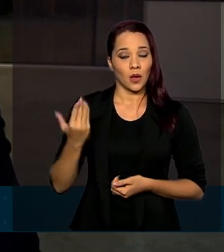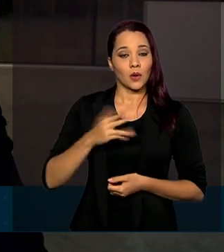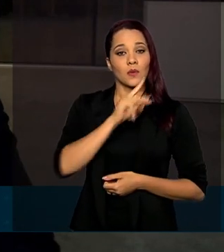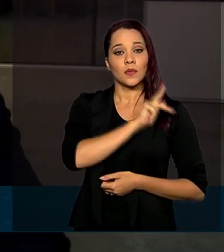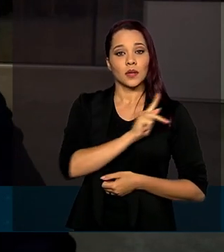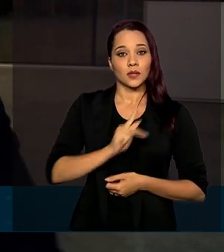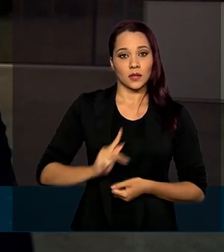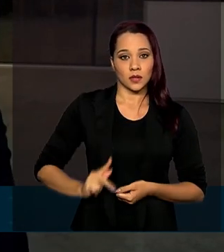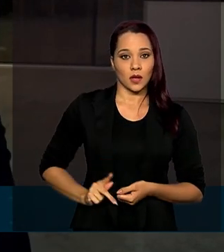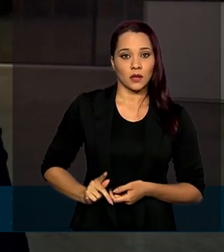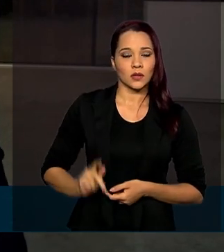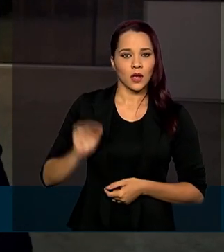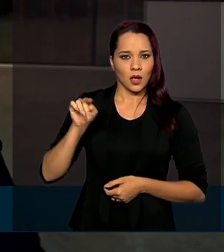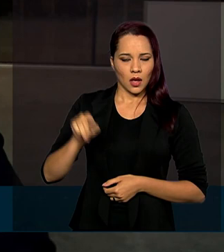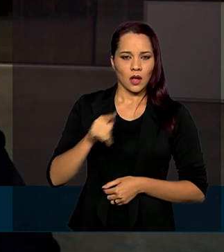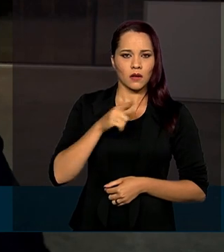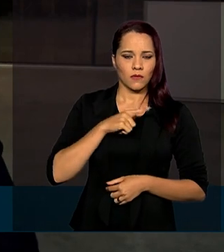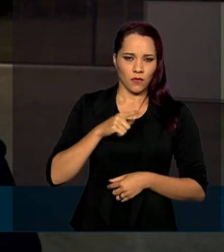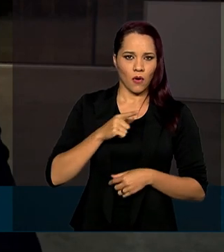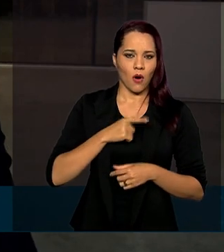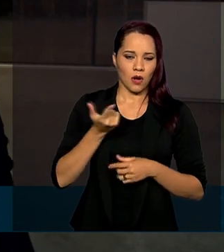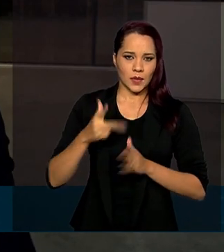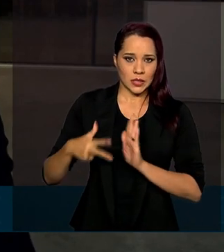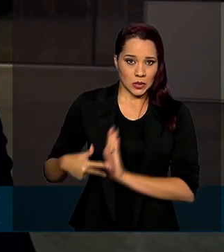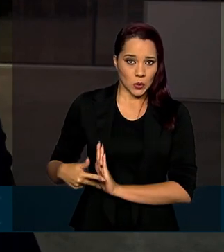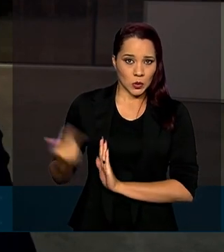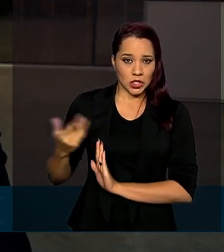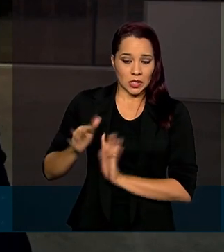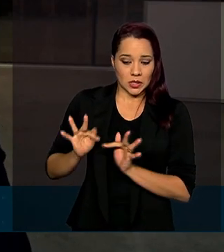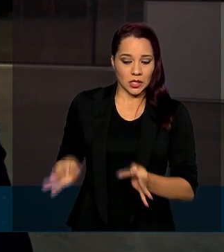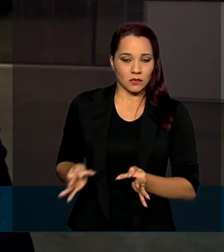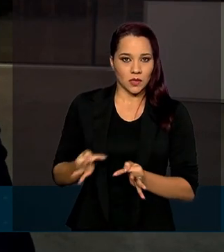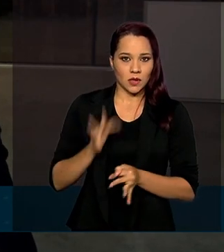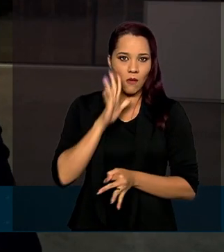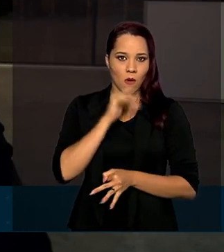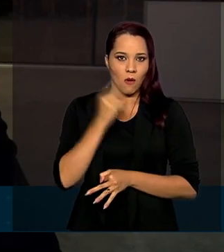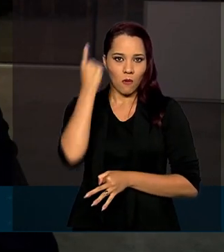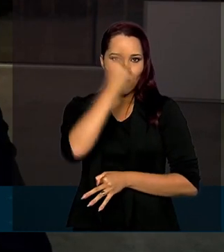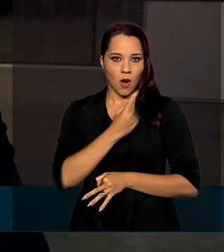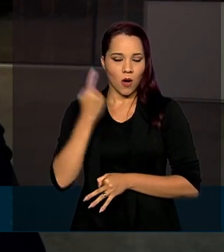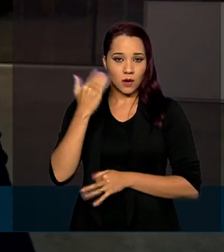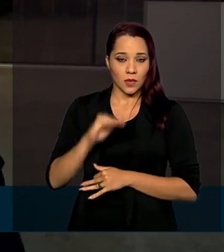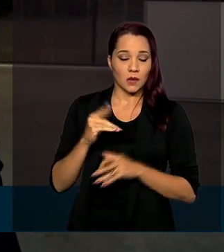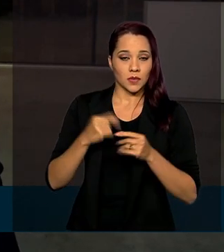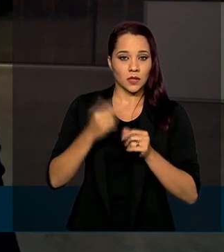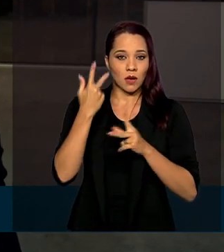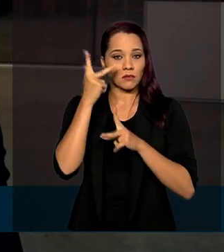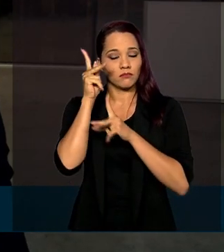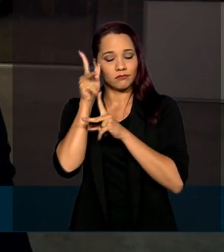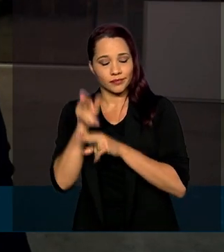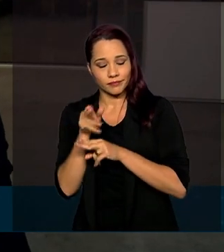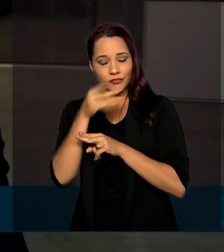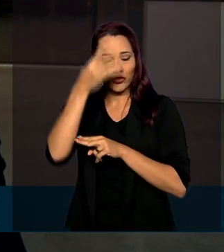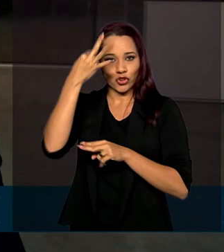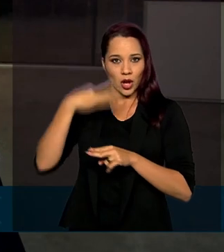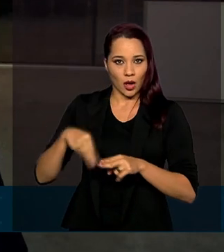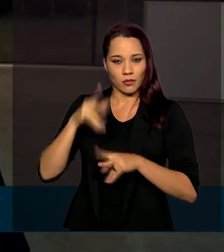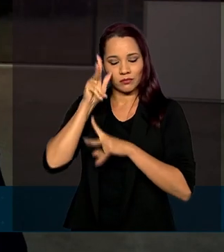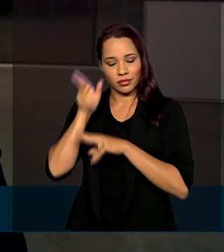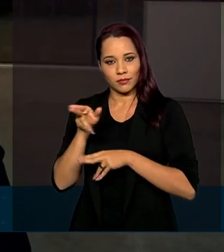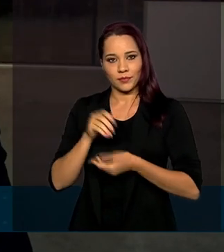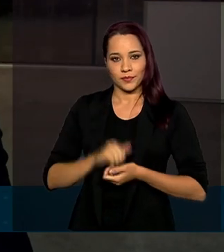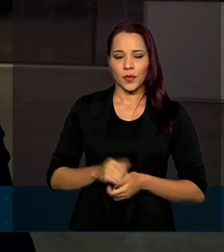presidente foi um procedimento simples, a laser durou uma hora e meia e foi preciso uma anestesia geral. Segundo os médicos,